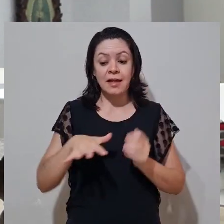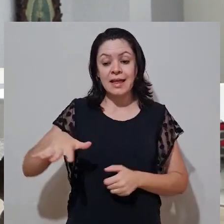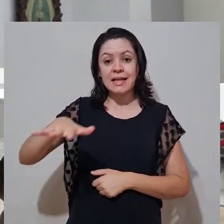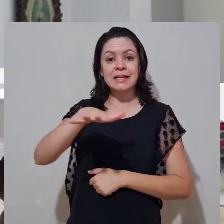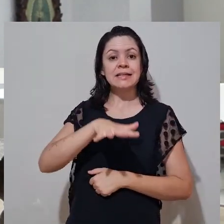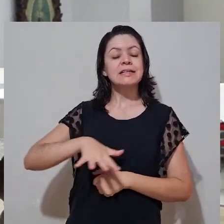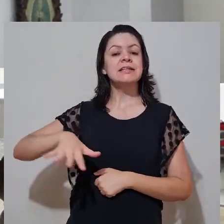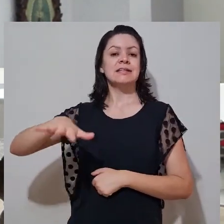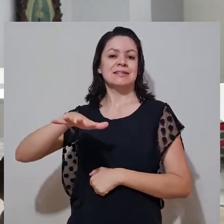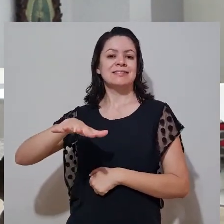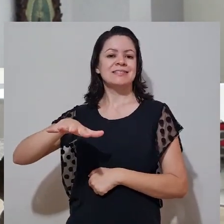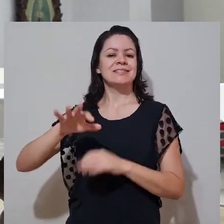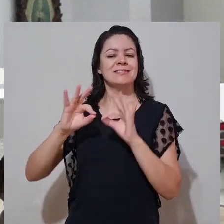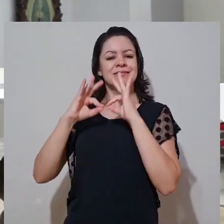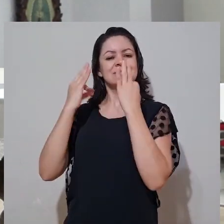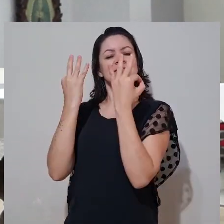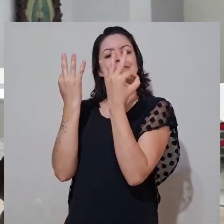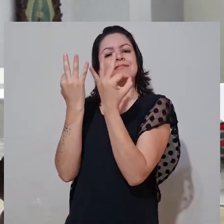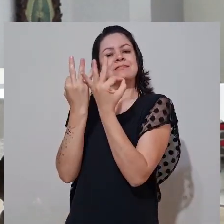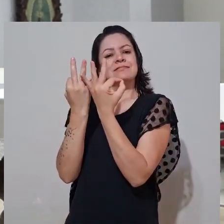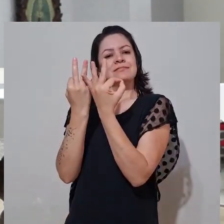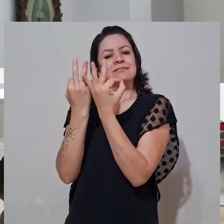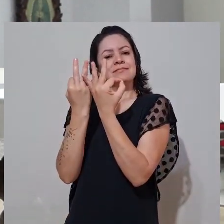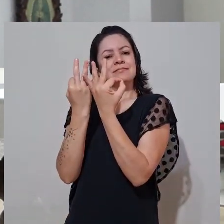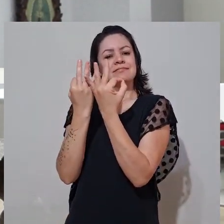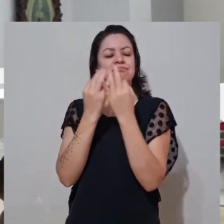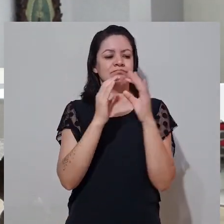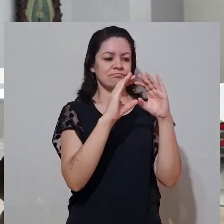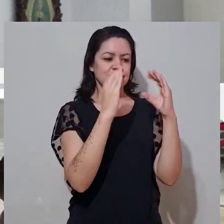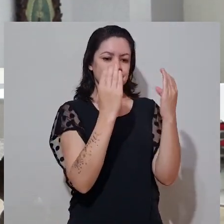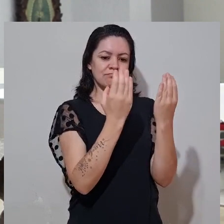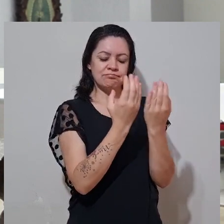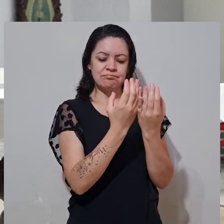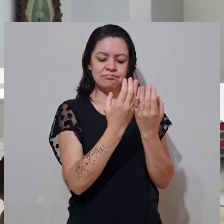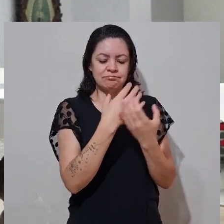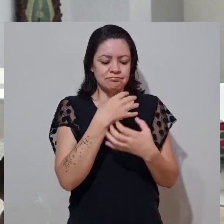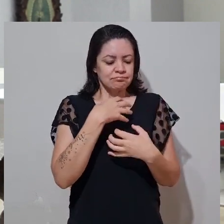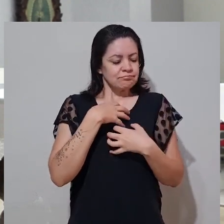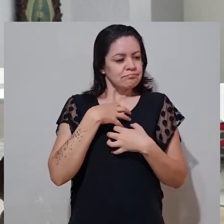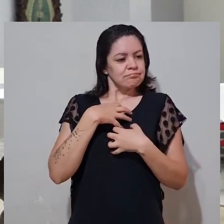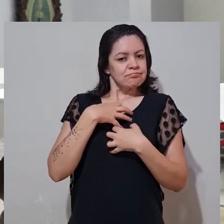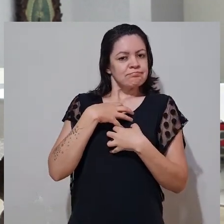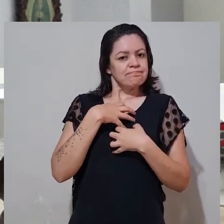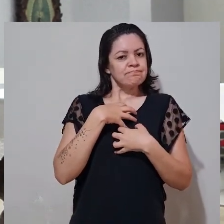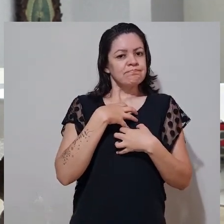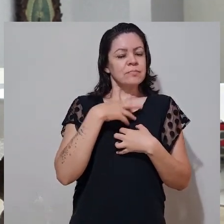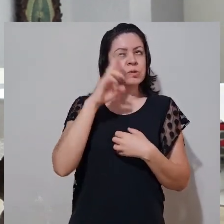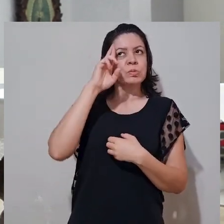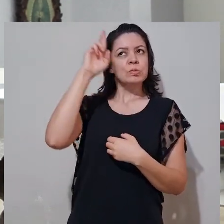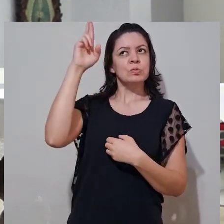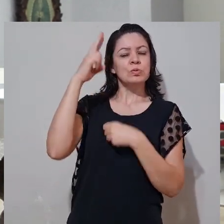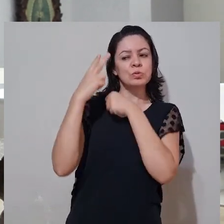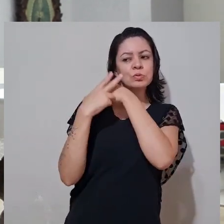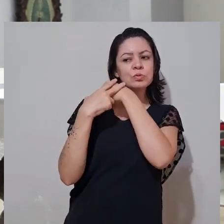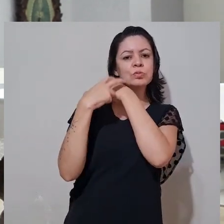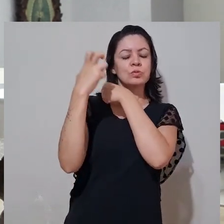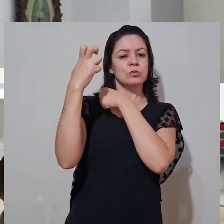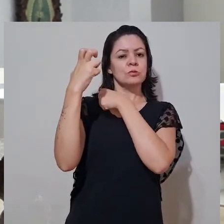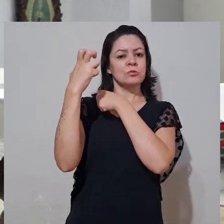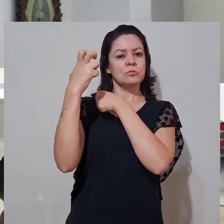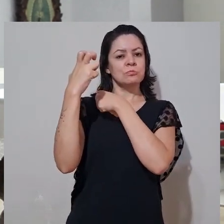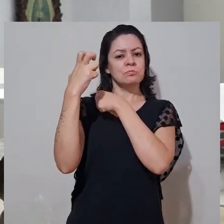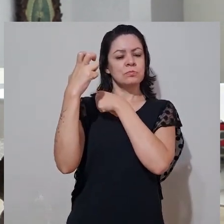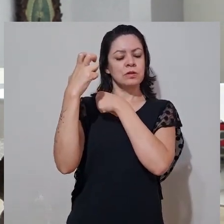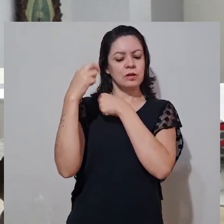igreja, e foi nesse ambiente familiar e também comunitário que eu fui sentindo-me chamado cada vez